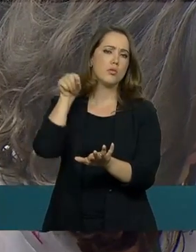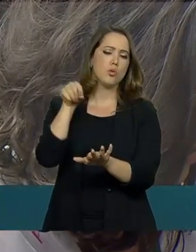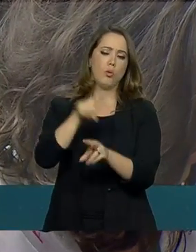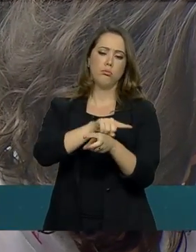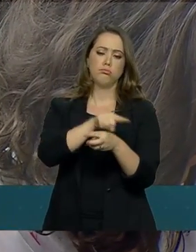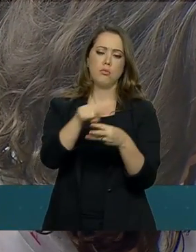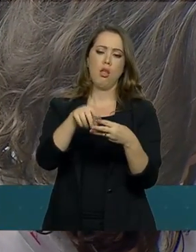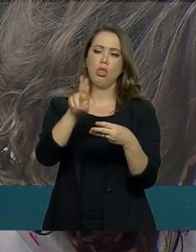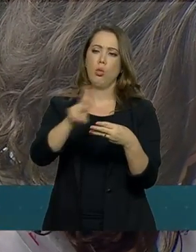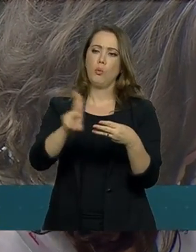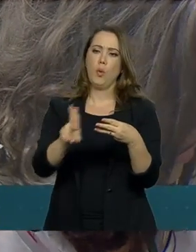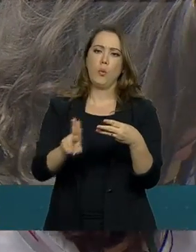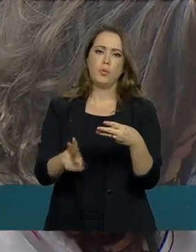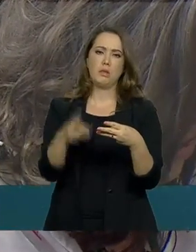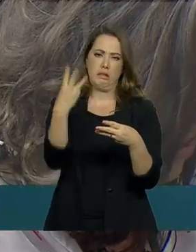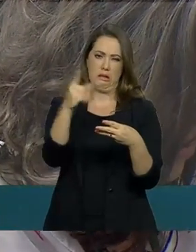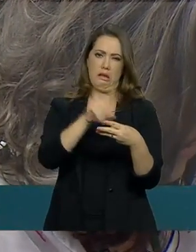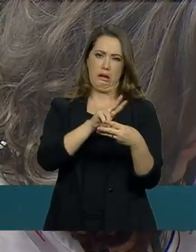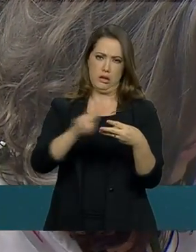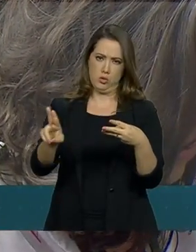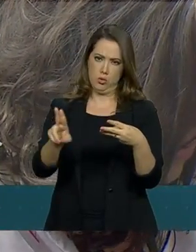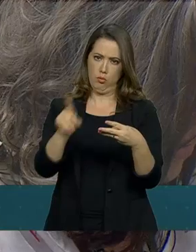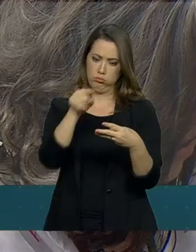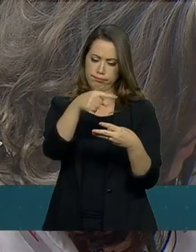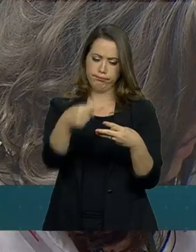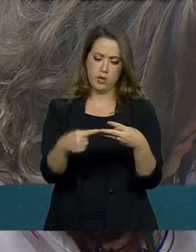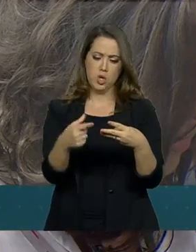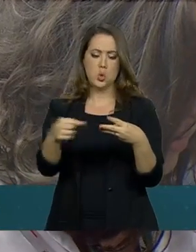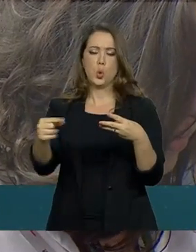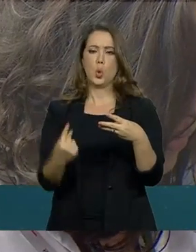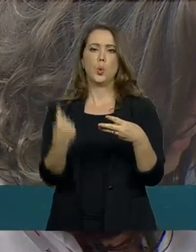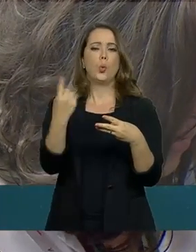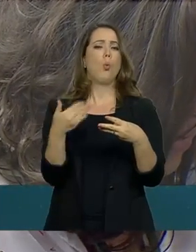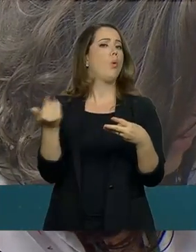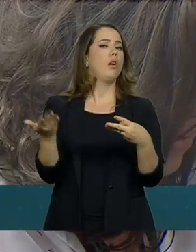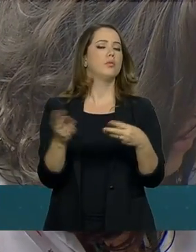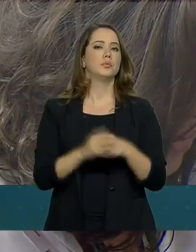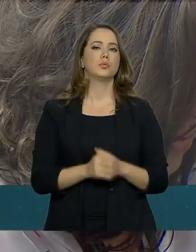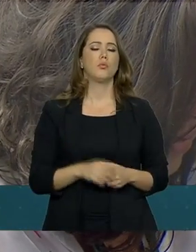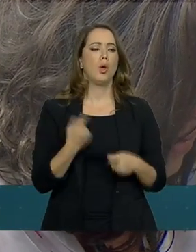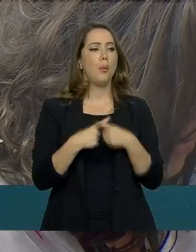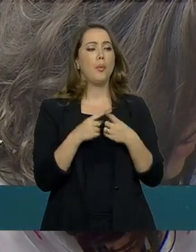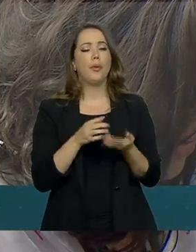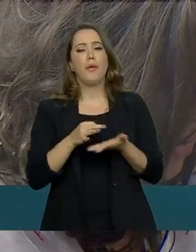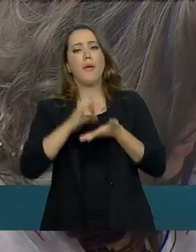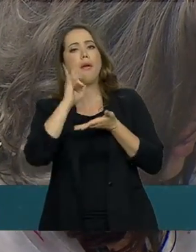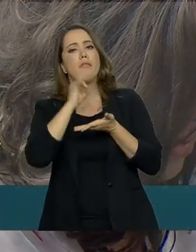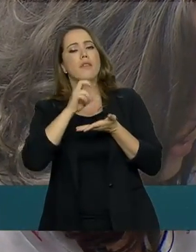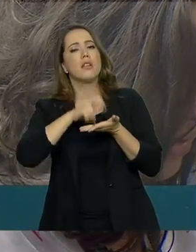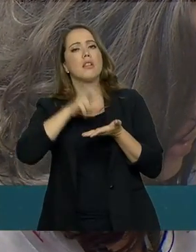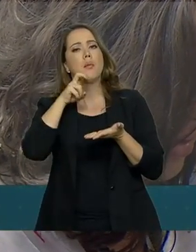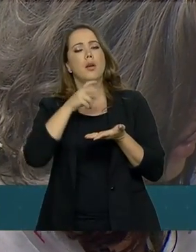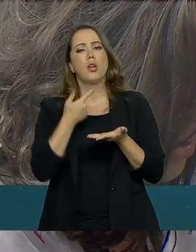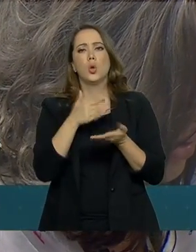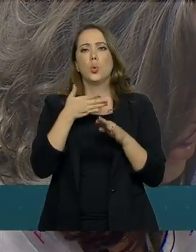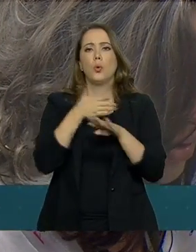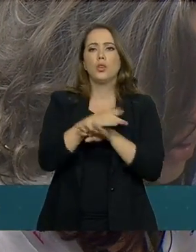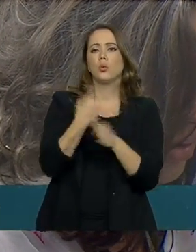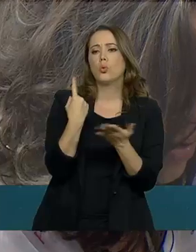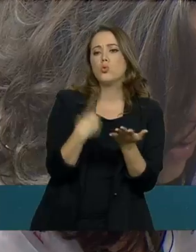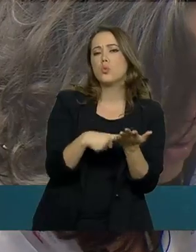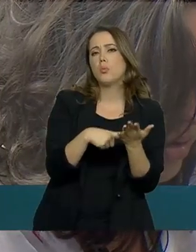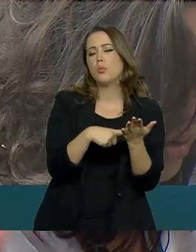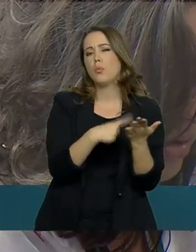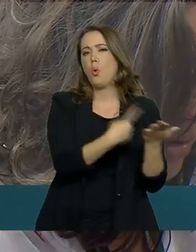presidente. E aproveitar também para perguntar por que esse café da manhã com os deputados não entrou inicialmente na agenda?